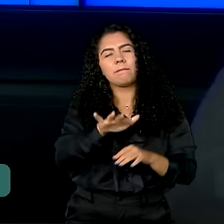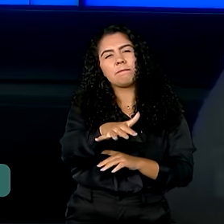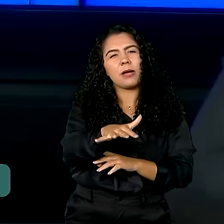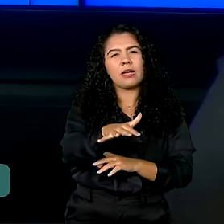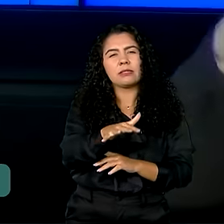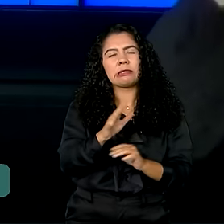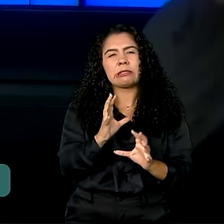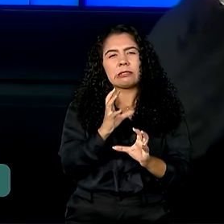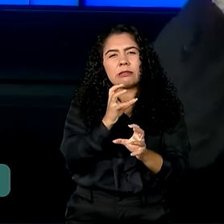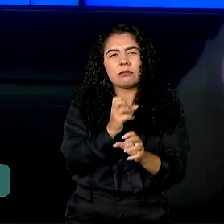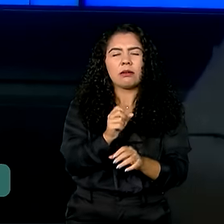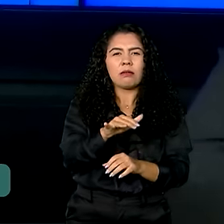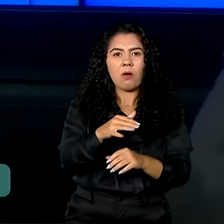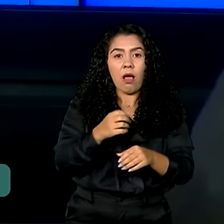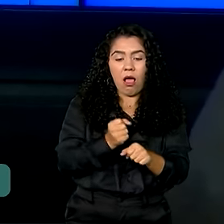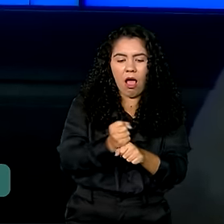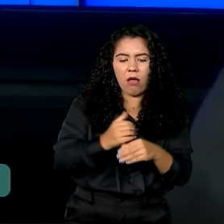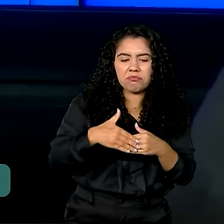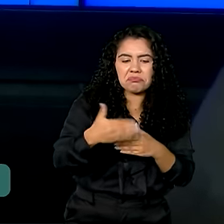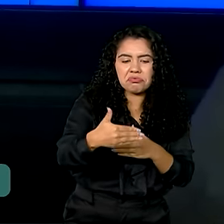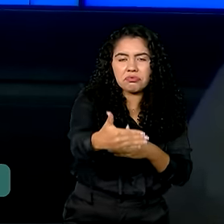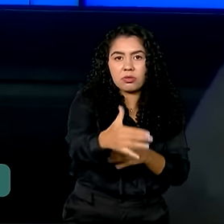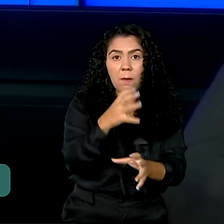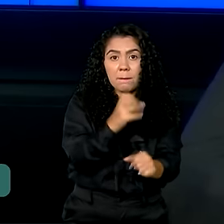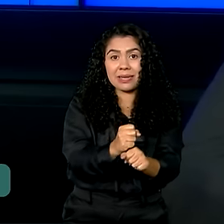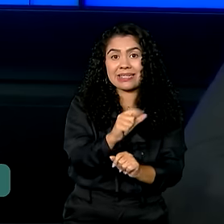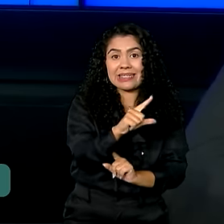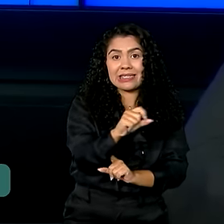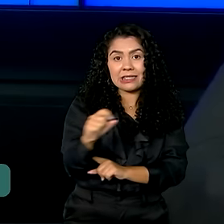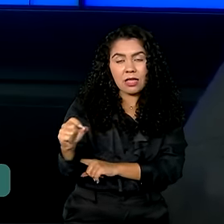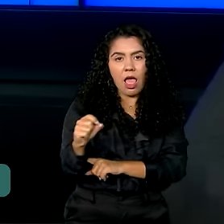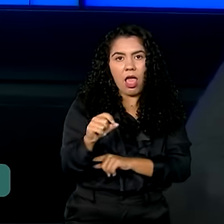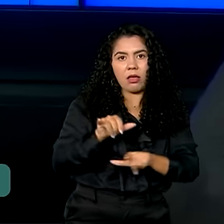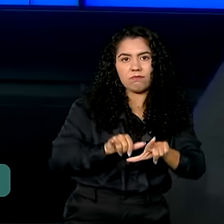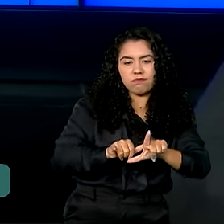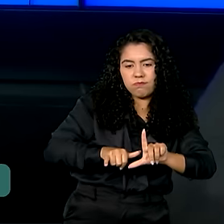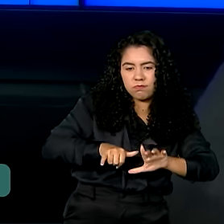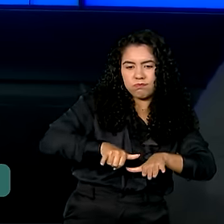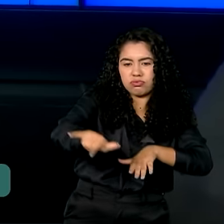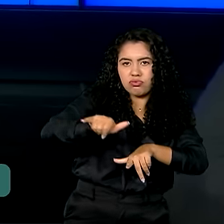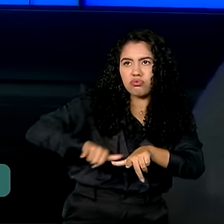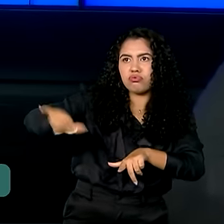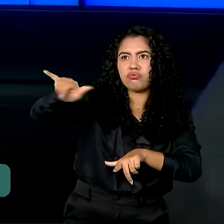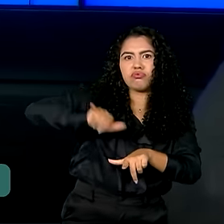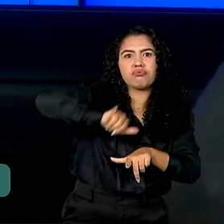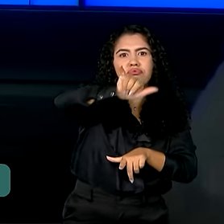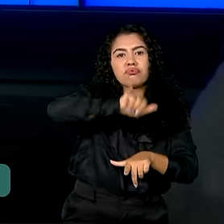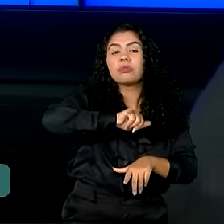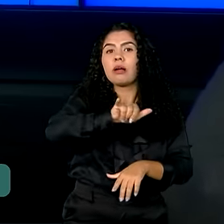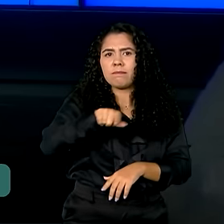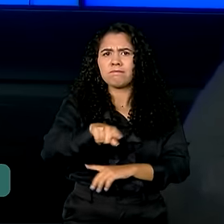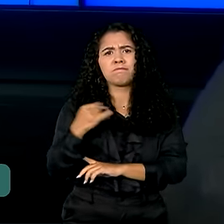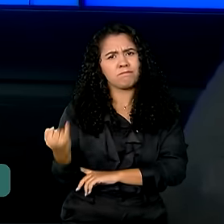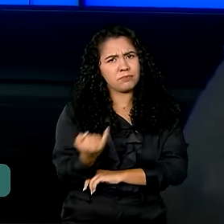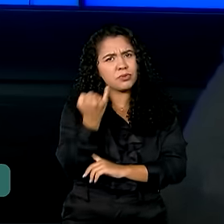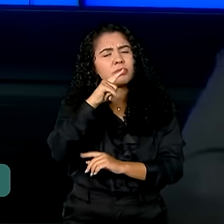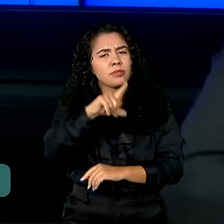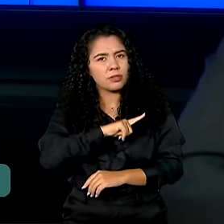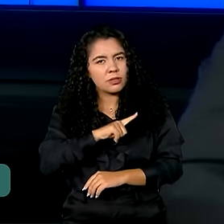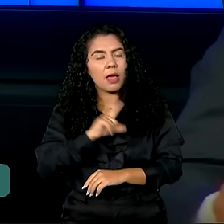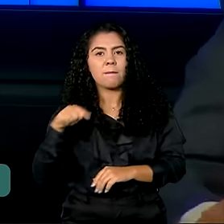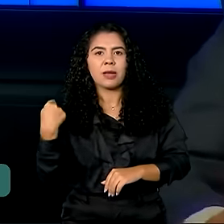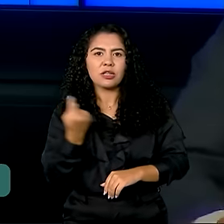da possibilidade nos próximos anos de 100 aeroportos regionais e isso vai ser muito importante para a gente poder